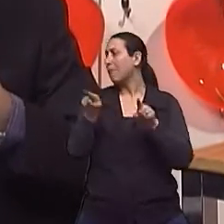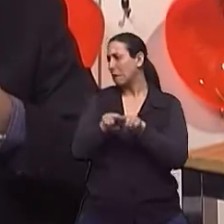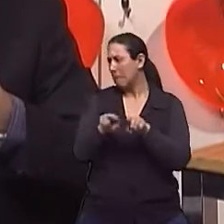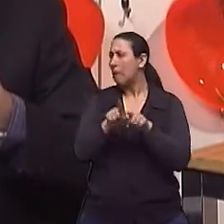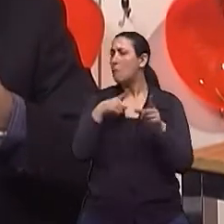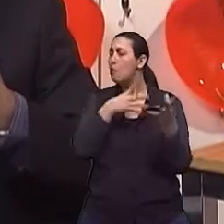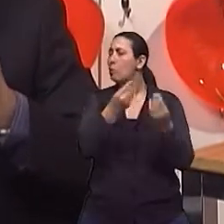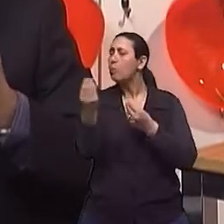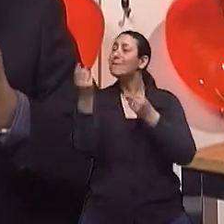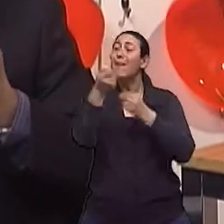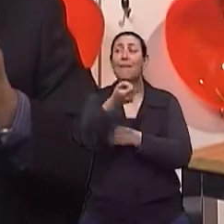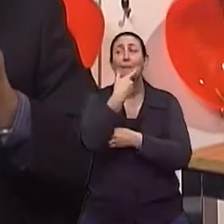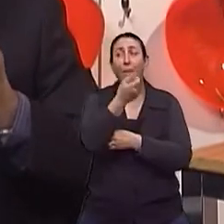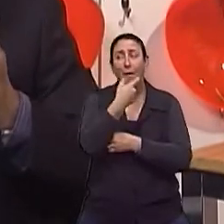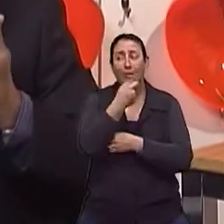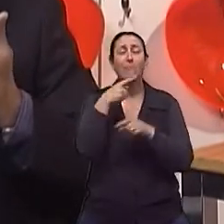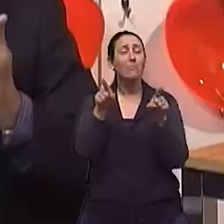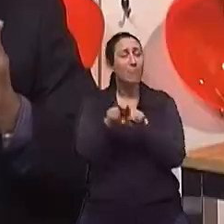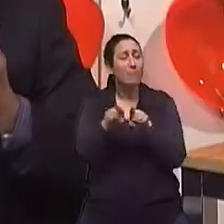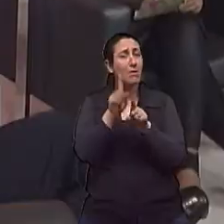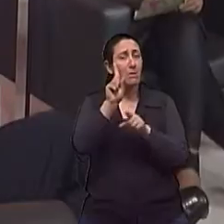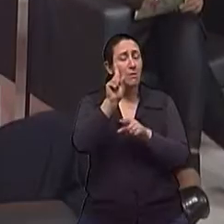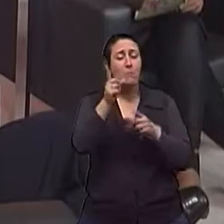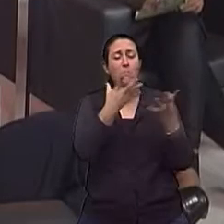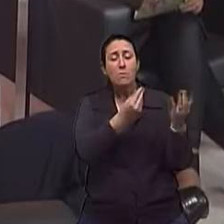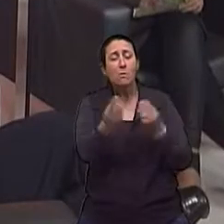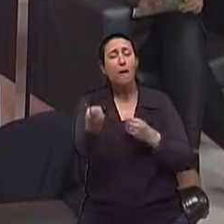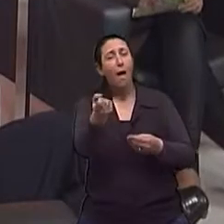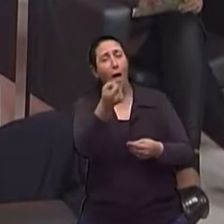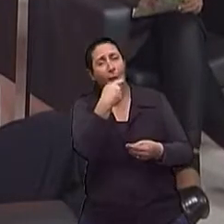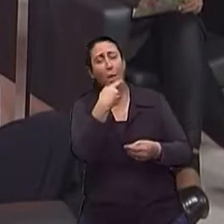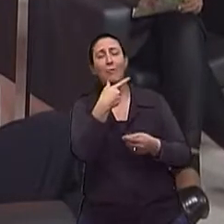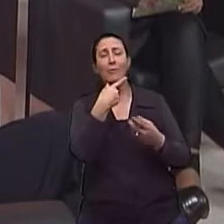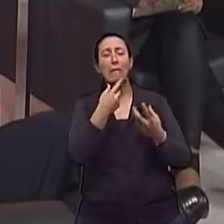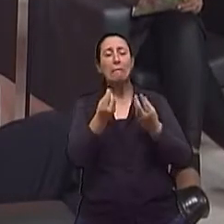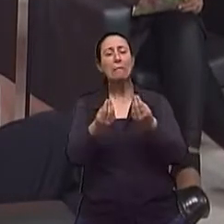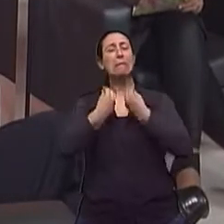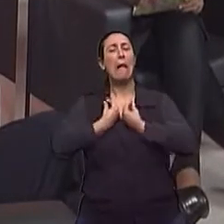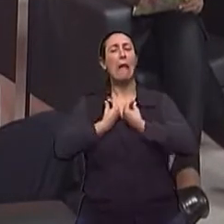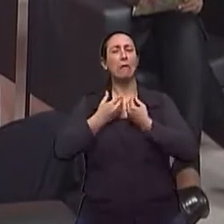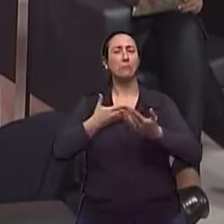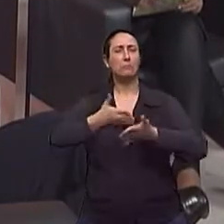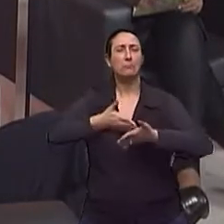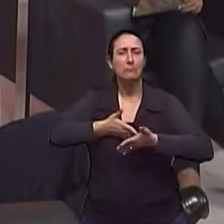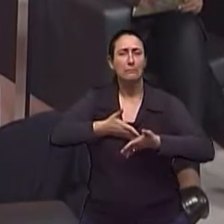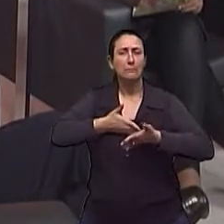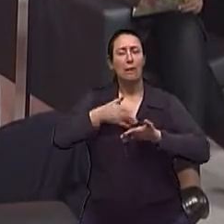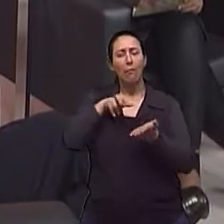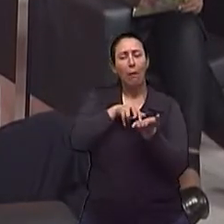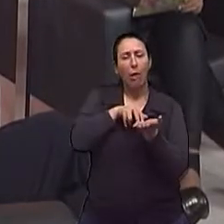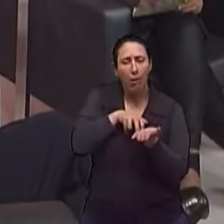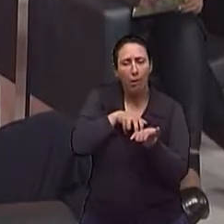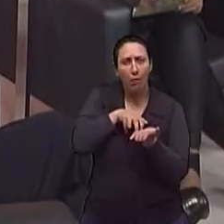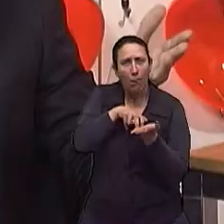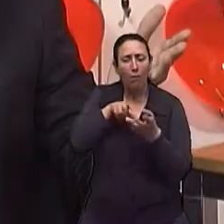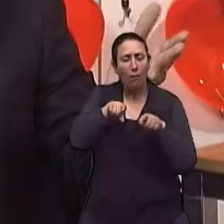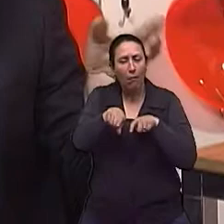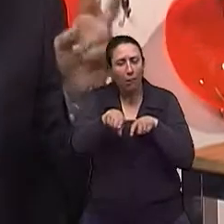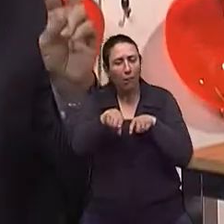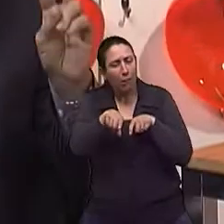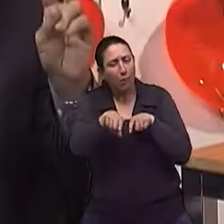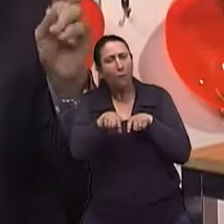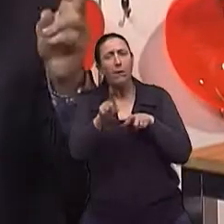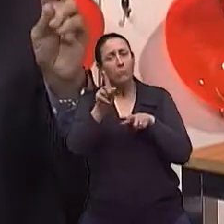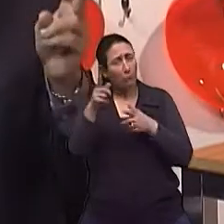Muitos medicamentos utilizados a longo prazo também causam rigidez e pernas travadas para caminhar. Inclusive,